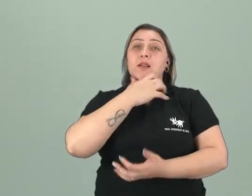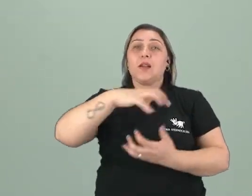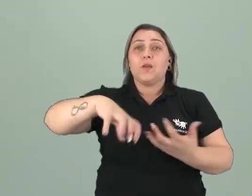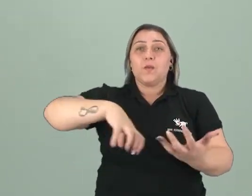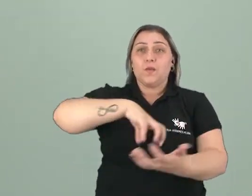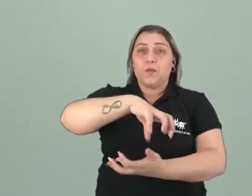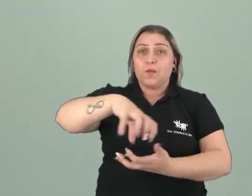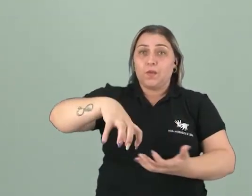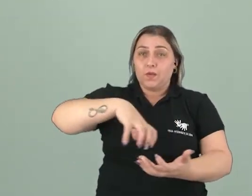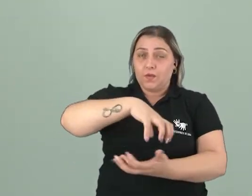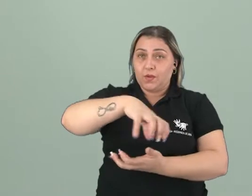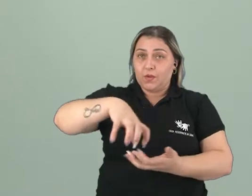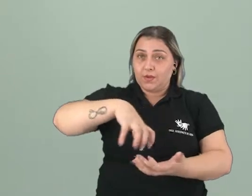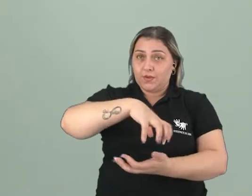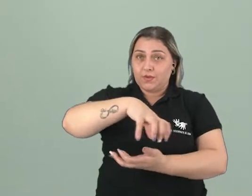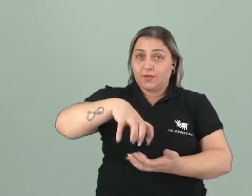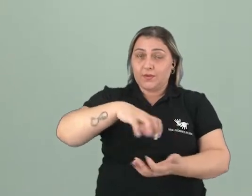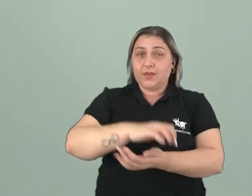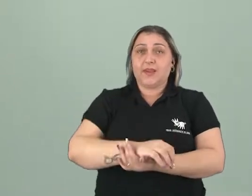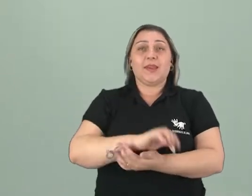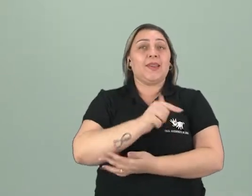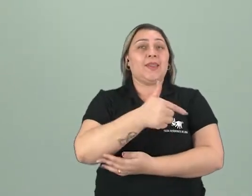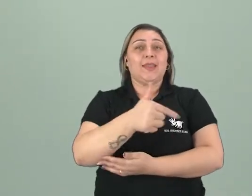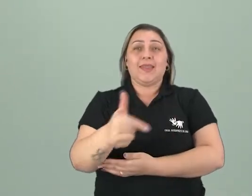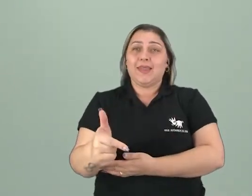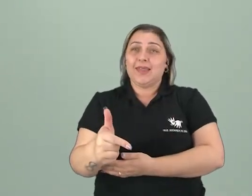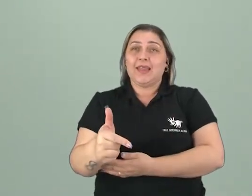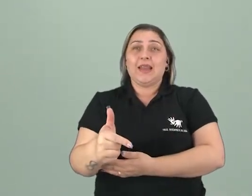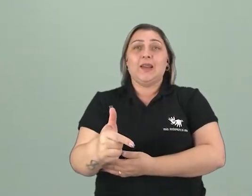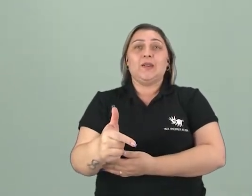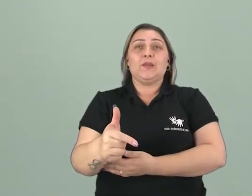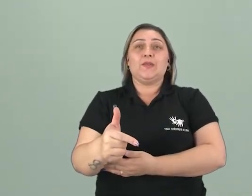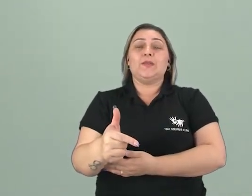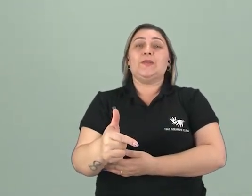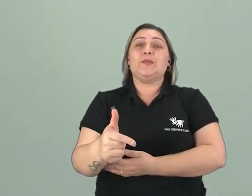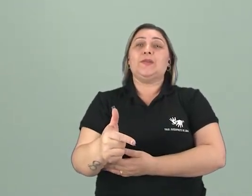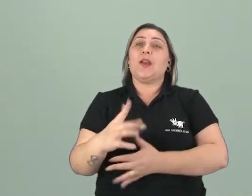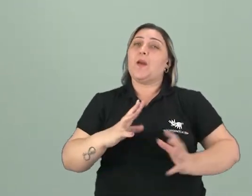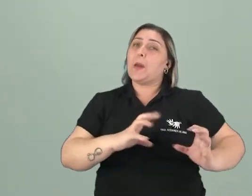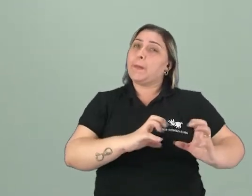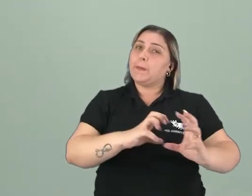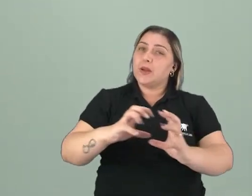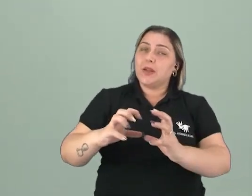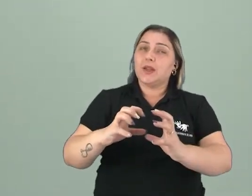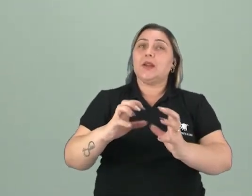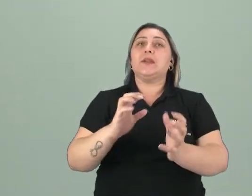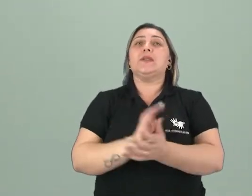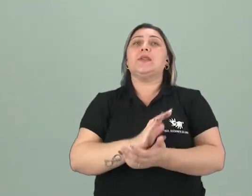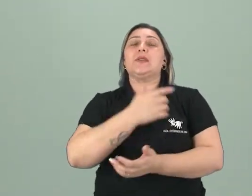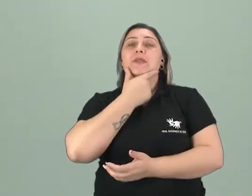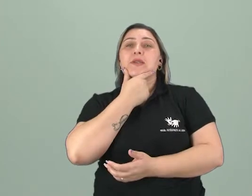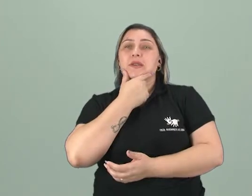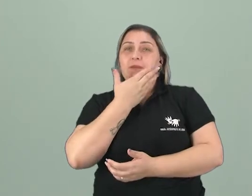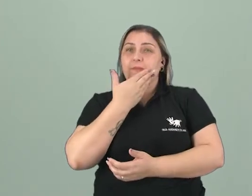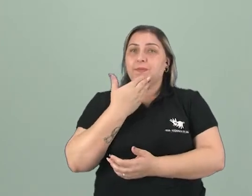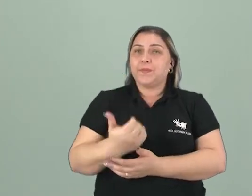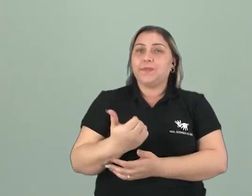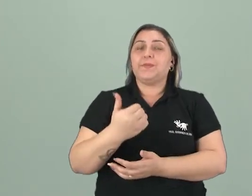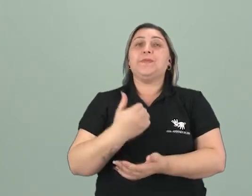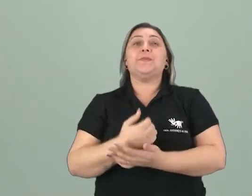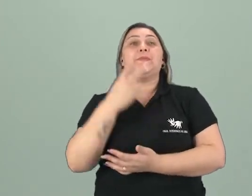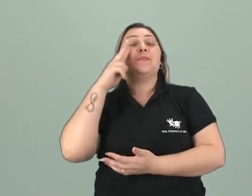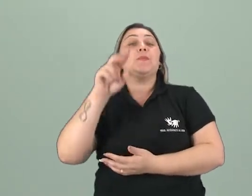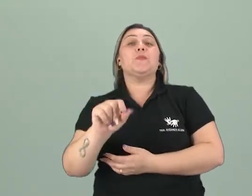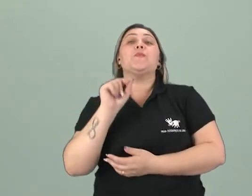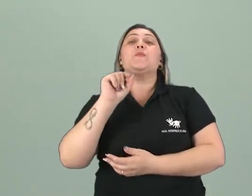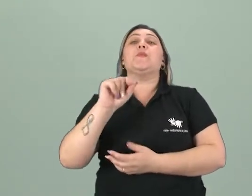Gloriosa. Eu ia falar da Europa, mas eu acho que da Inglaterra a gente enxuta melhor esse significado. Então a gente vai ver